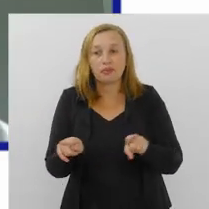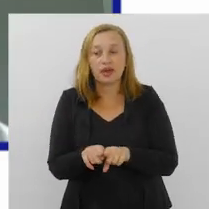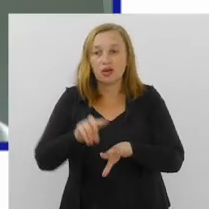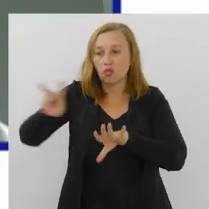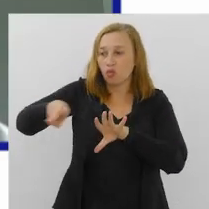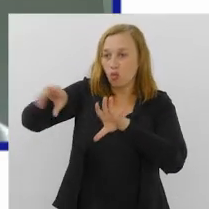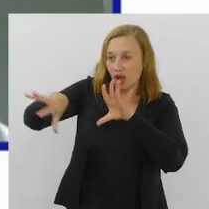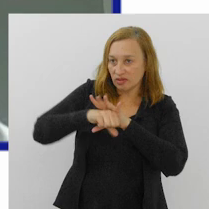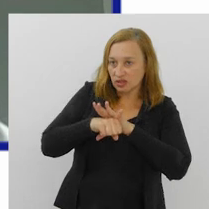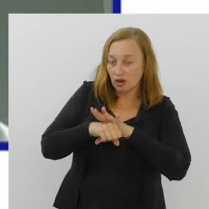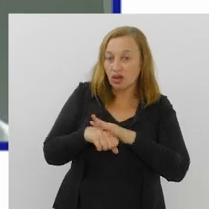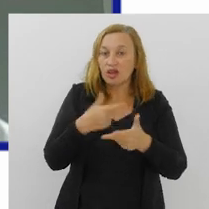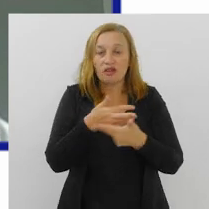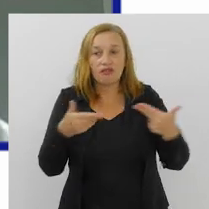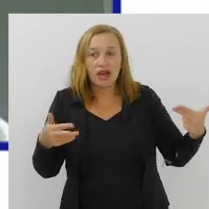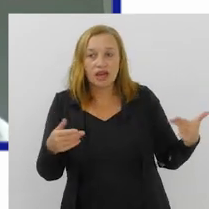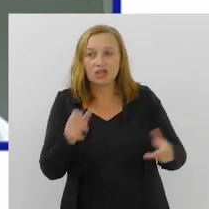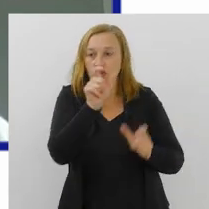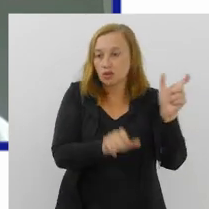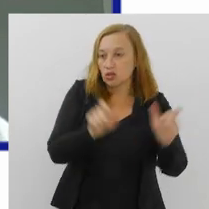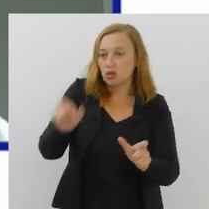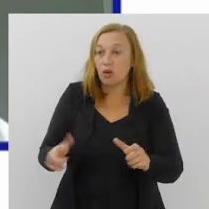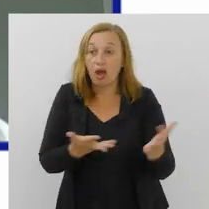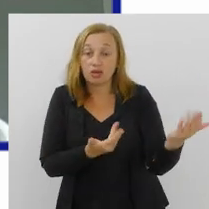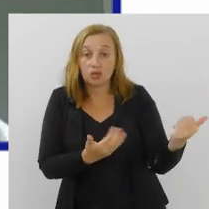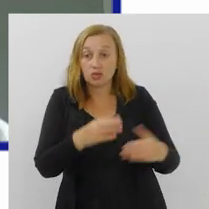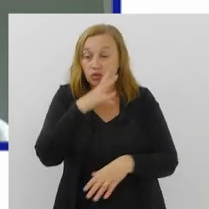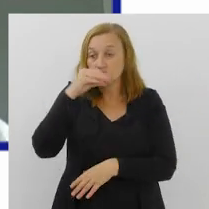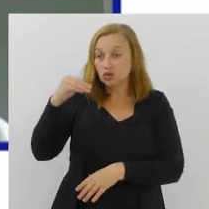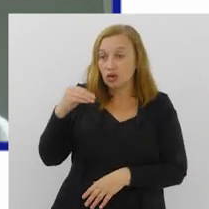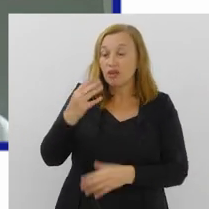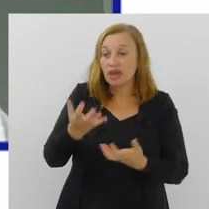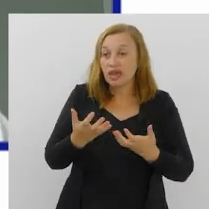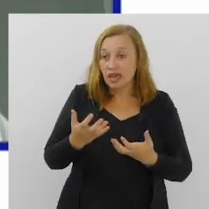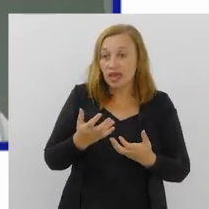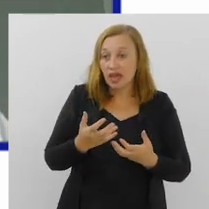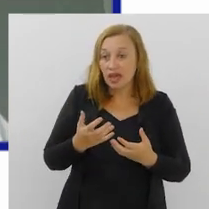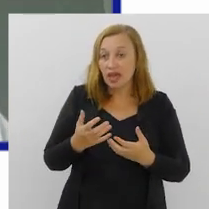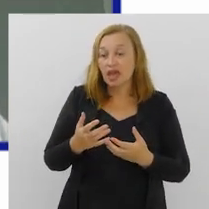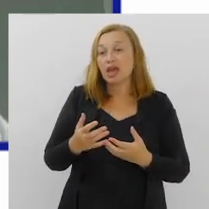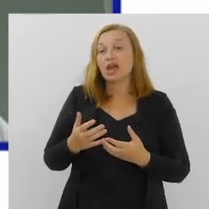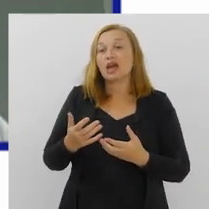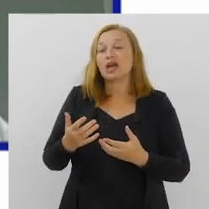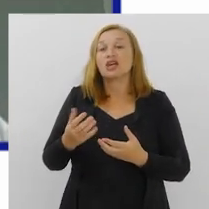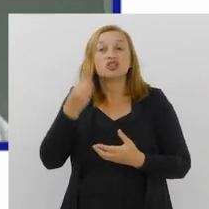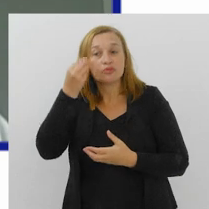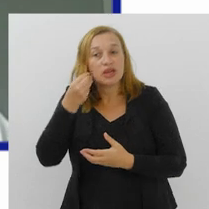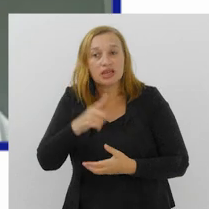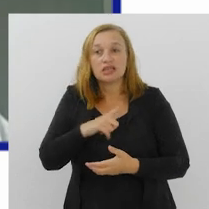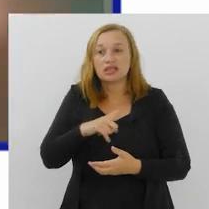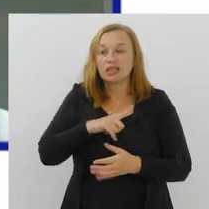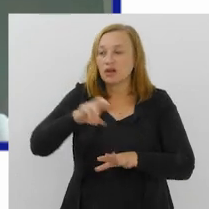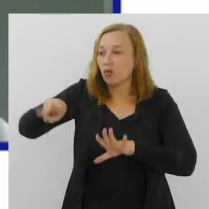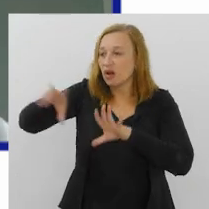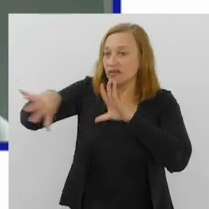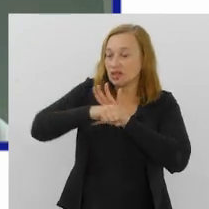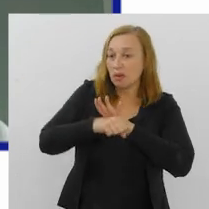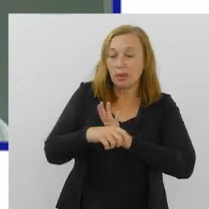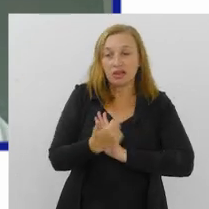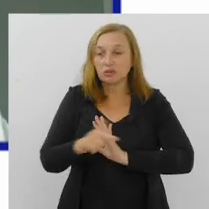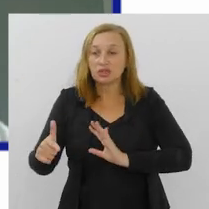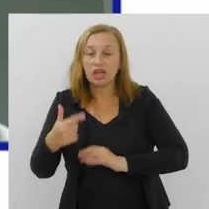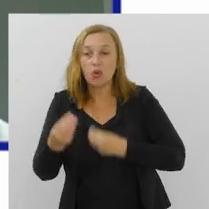também o audiovisual. Muitas pessoas, adolescentes e jovens, querem mexer com isso, mas não têm condições de sair da sua